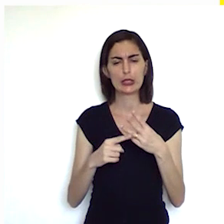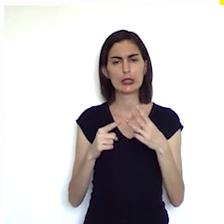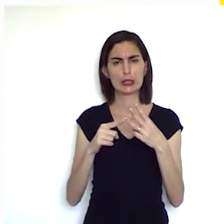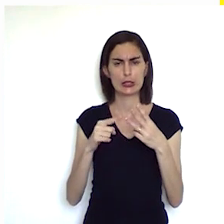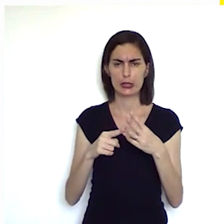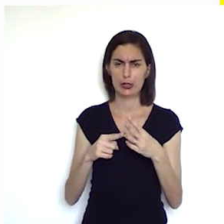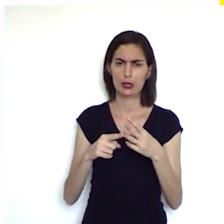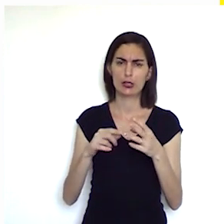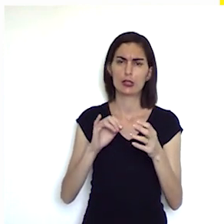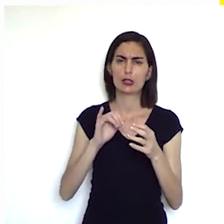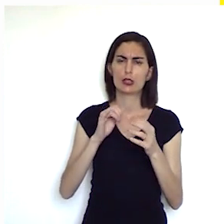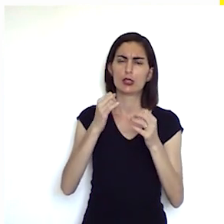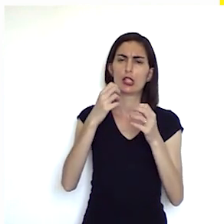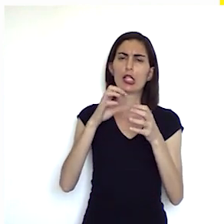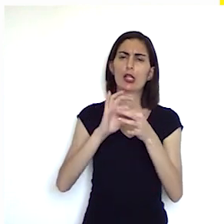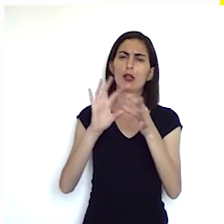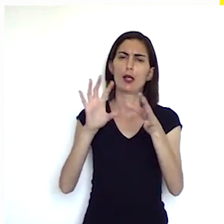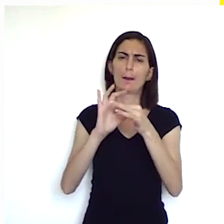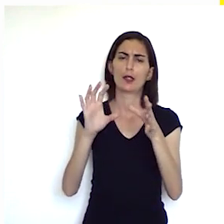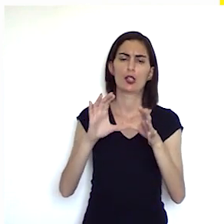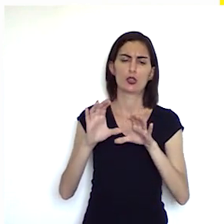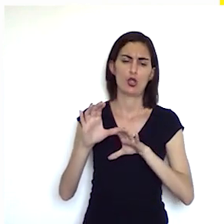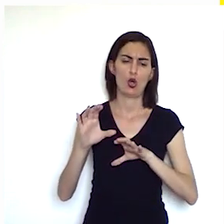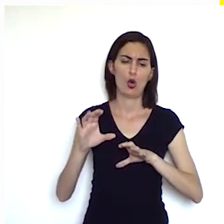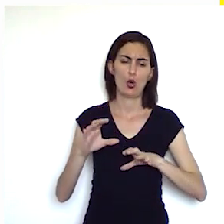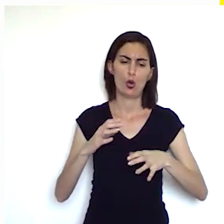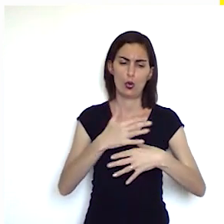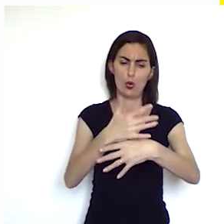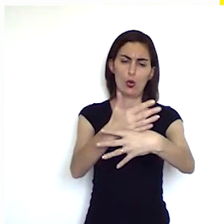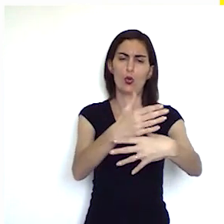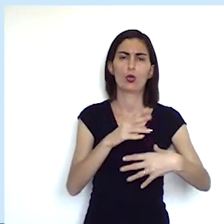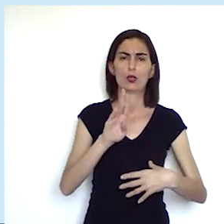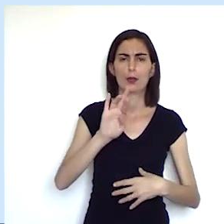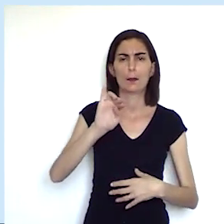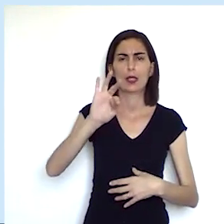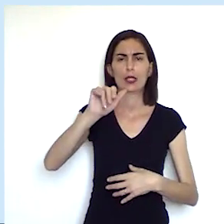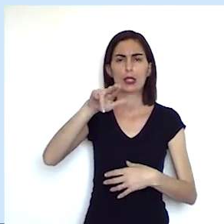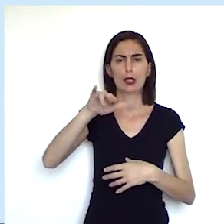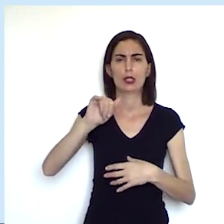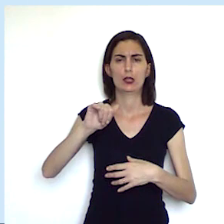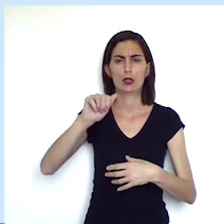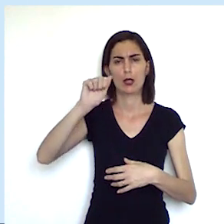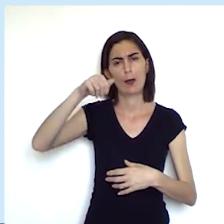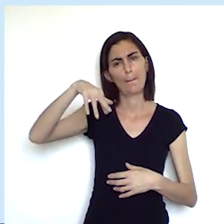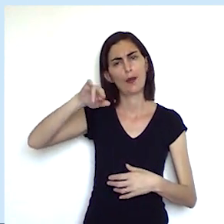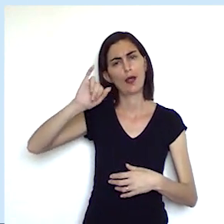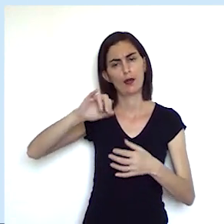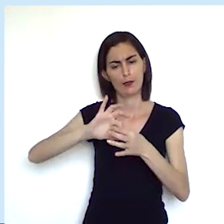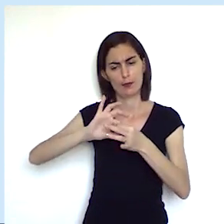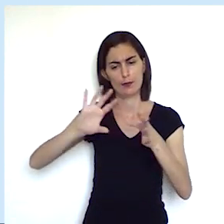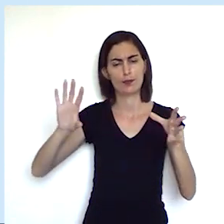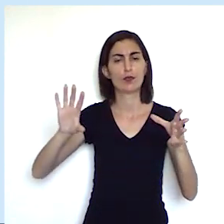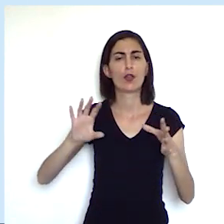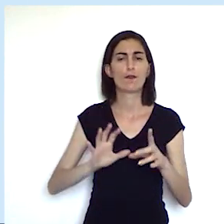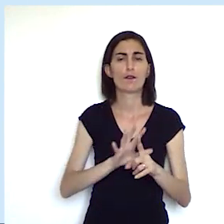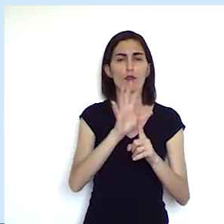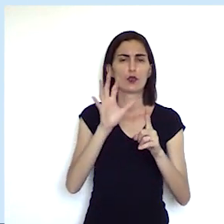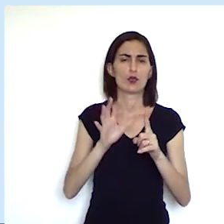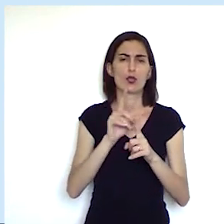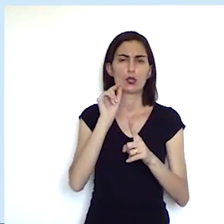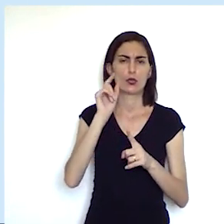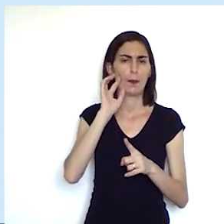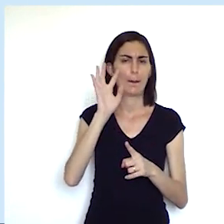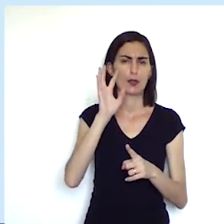influenciaram a independência das colônias britânicas na América então posso começar do meio para o fim que é citando aí a influência do